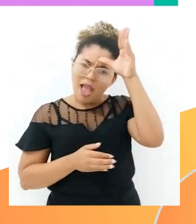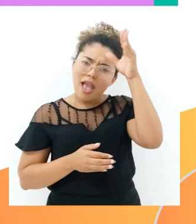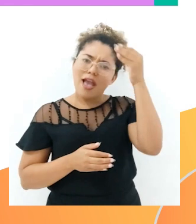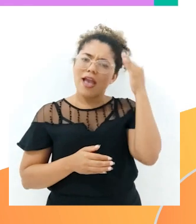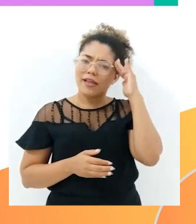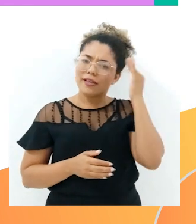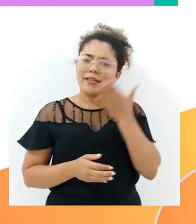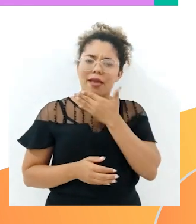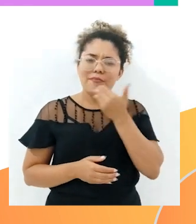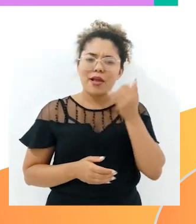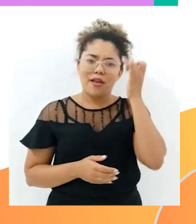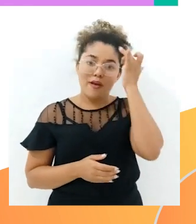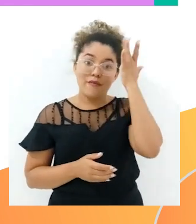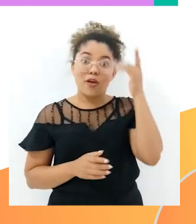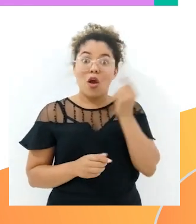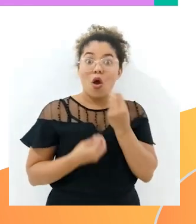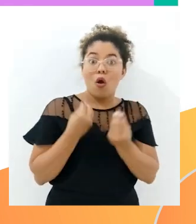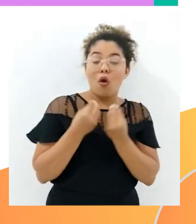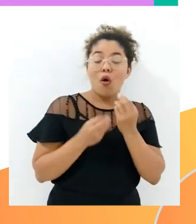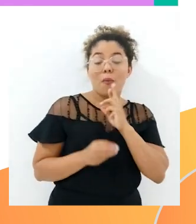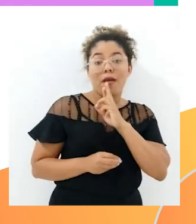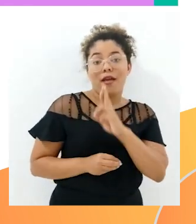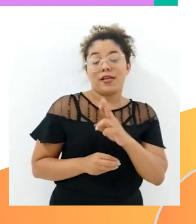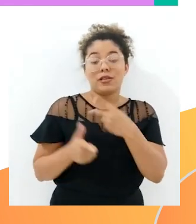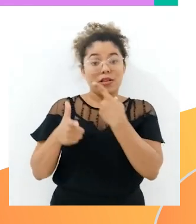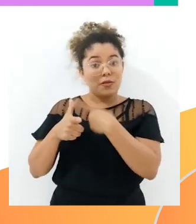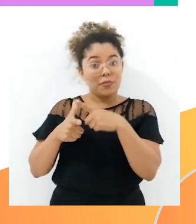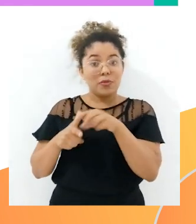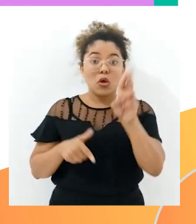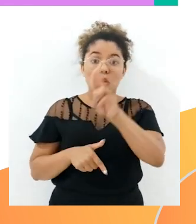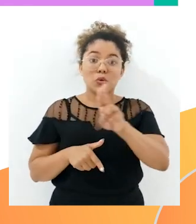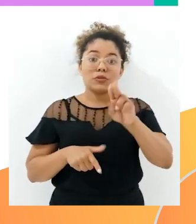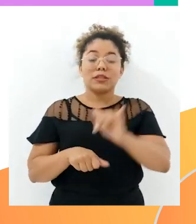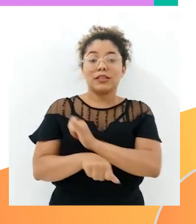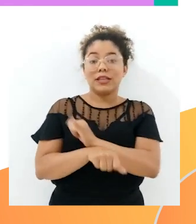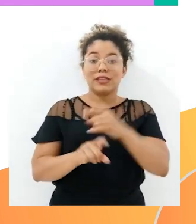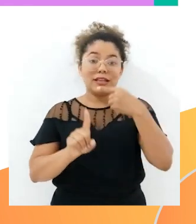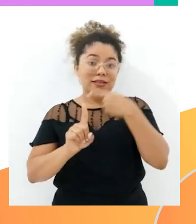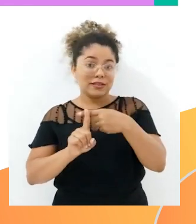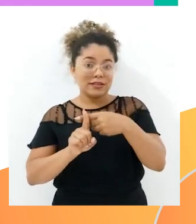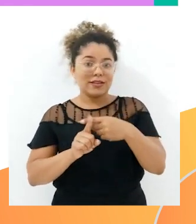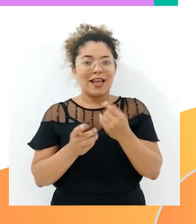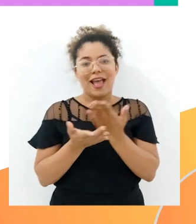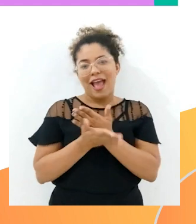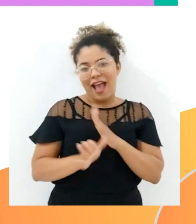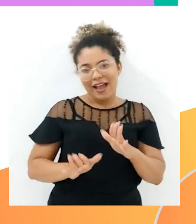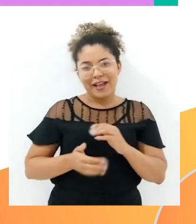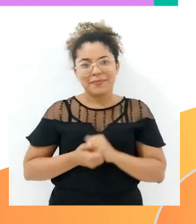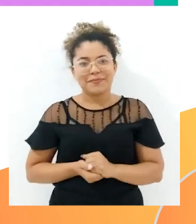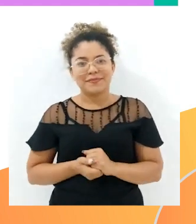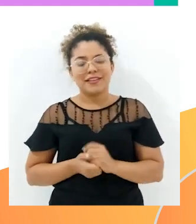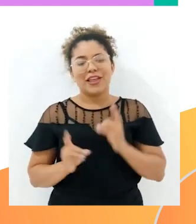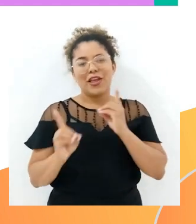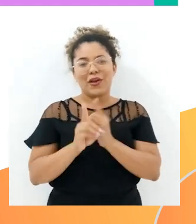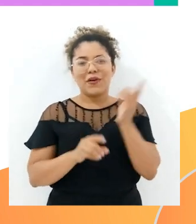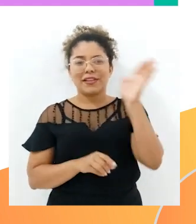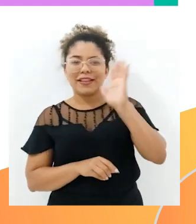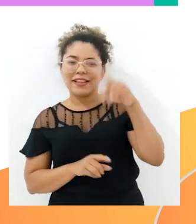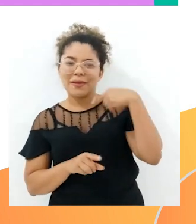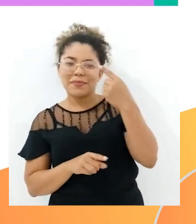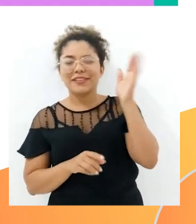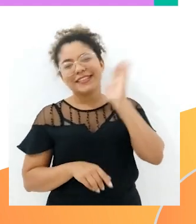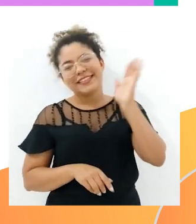mais fácil como chegar ao resultado de um problema envolvendo a adição. Eu vou ficando por aqui, até a próxima,